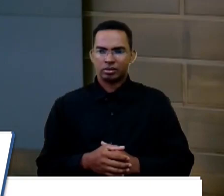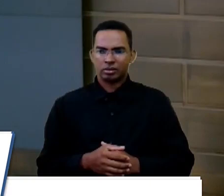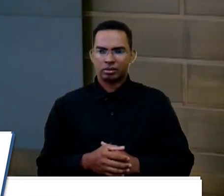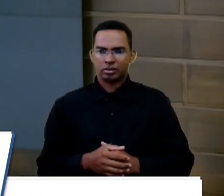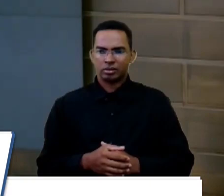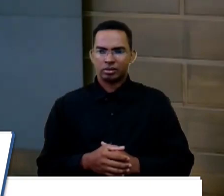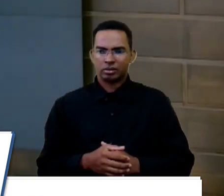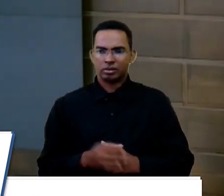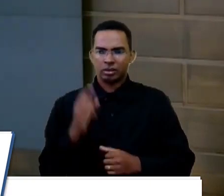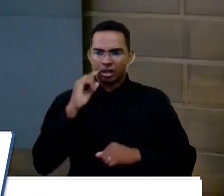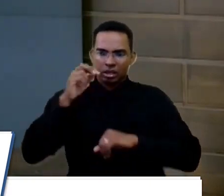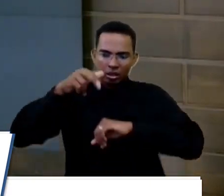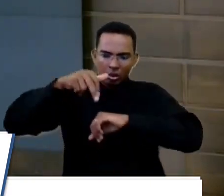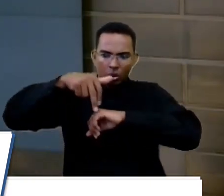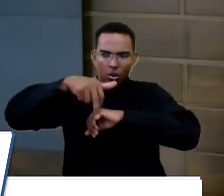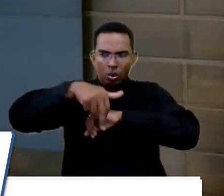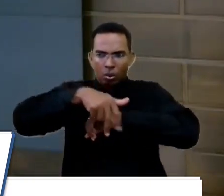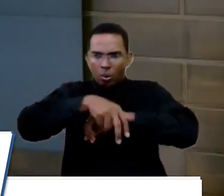Ele desceu ali, ó.